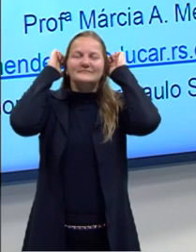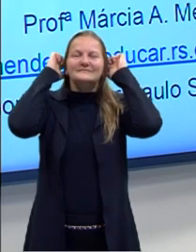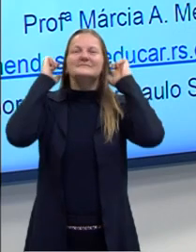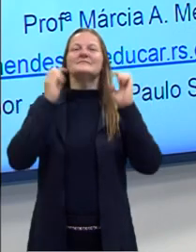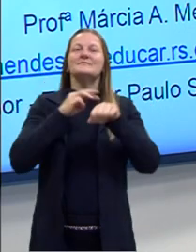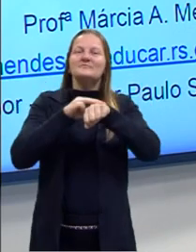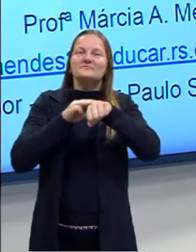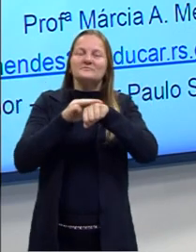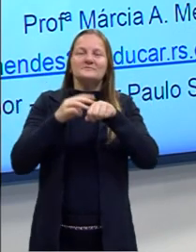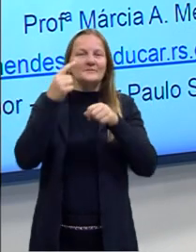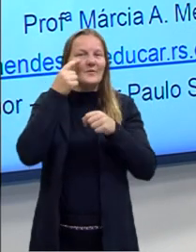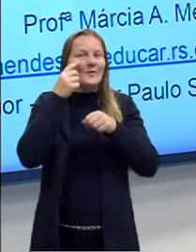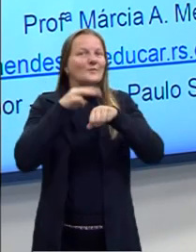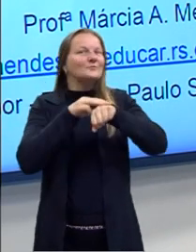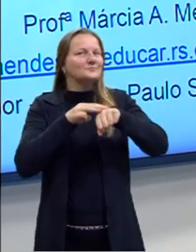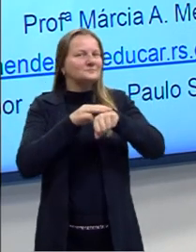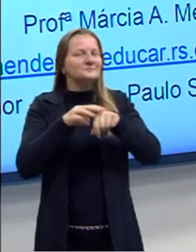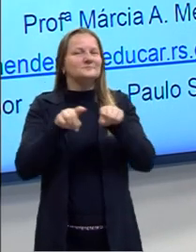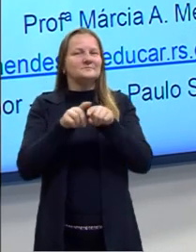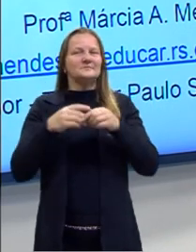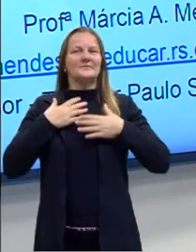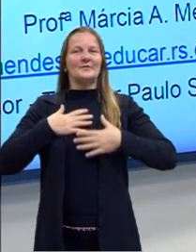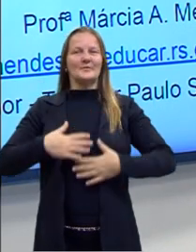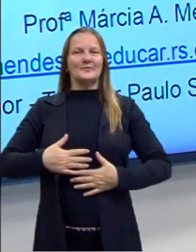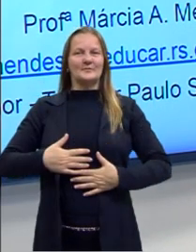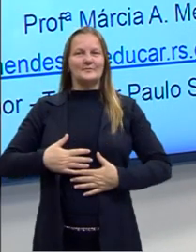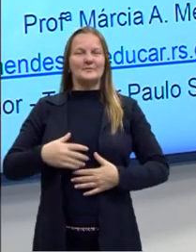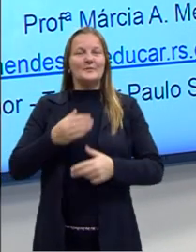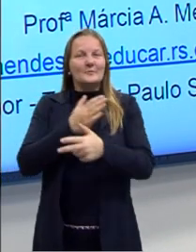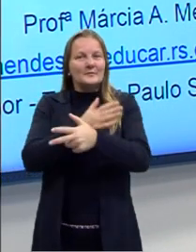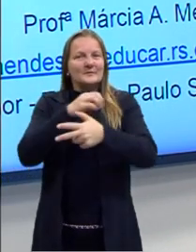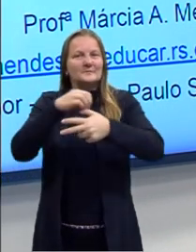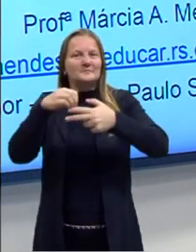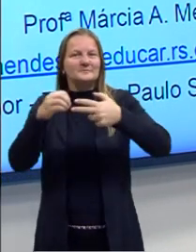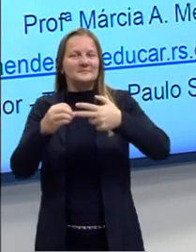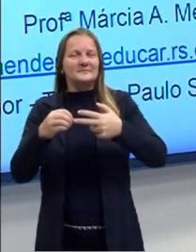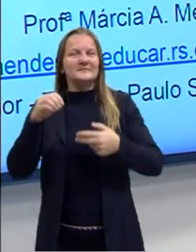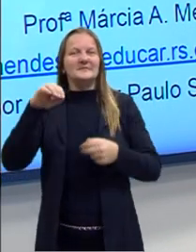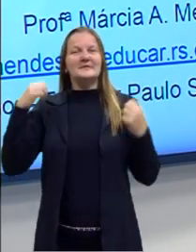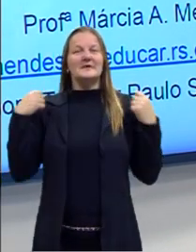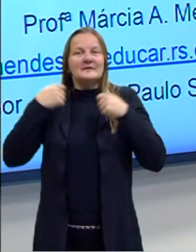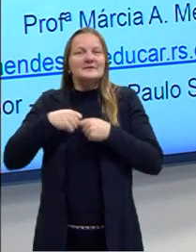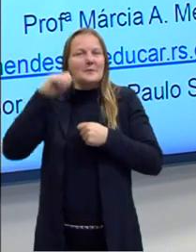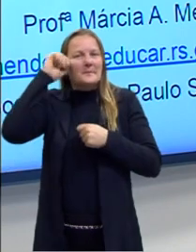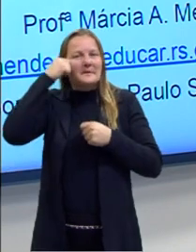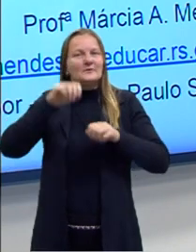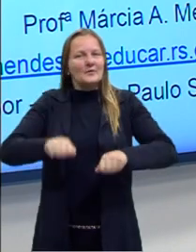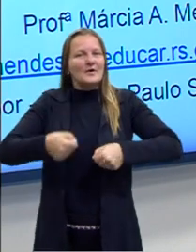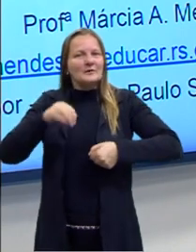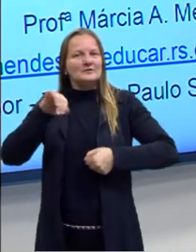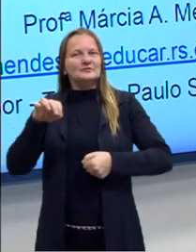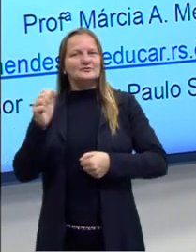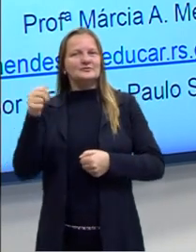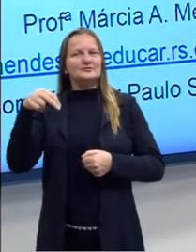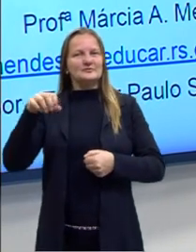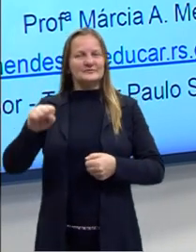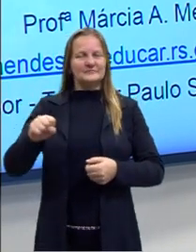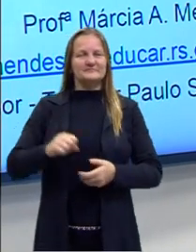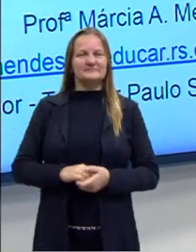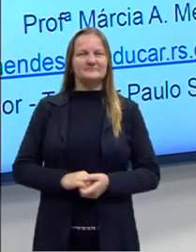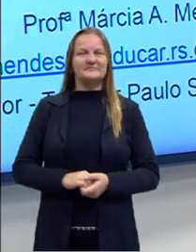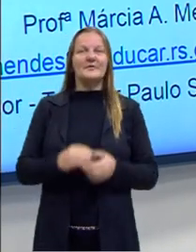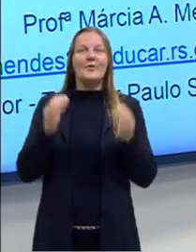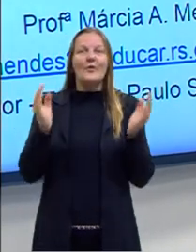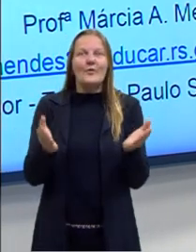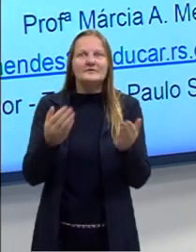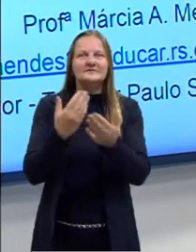olhos castanhos, estou vestindo uma camiseta do projeto para Enem, casaco preto e calças jeans. Bom, hoje a nossa